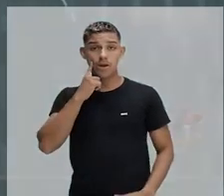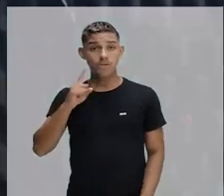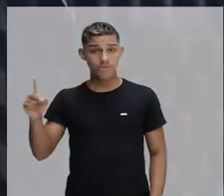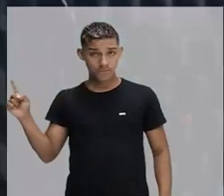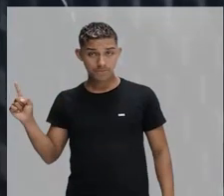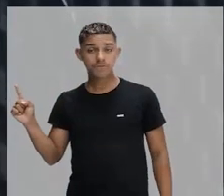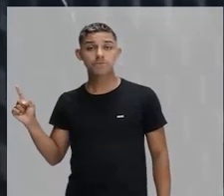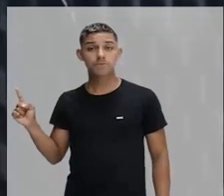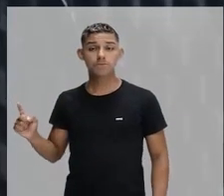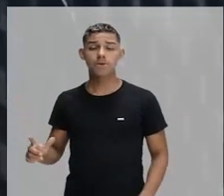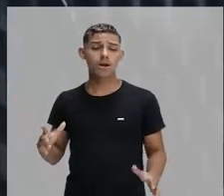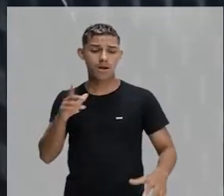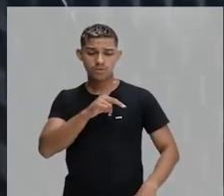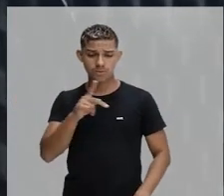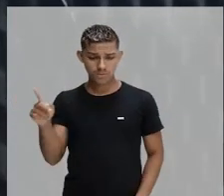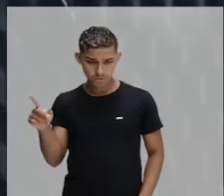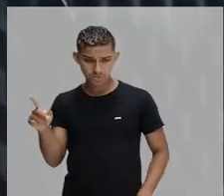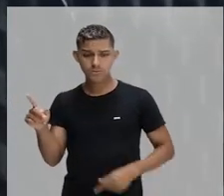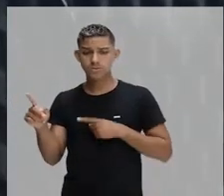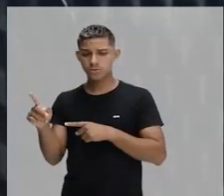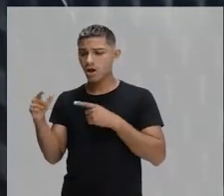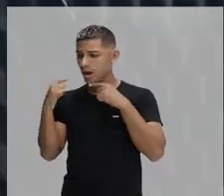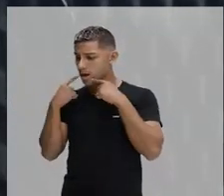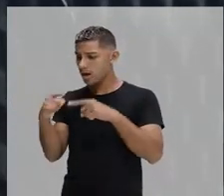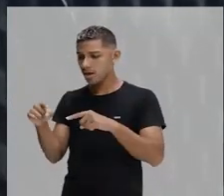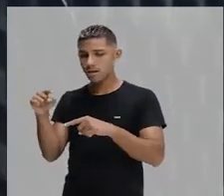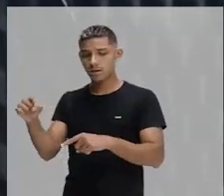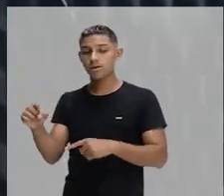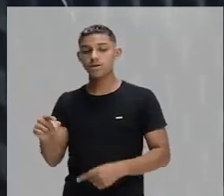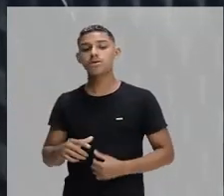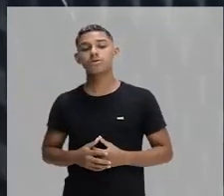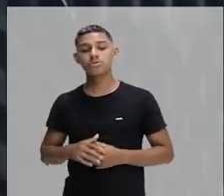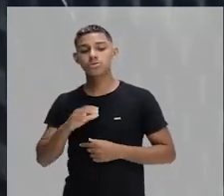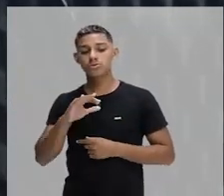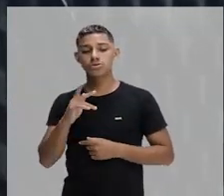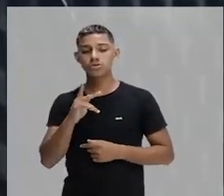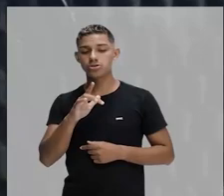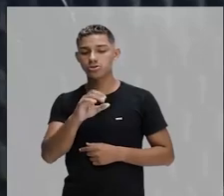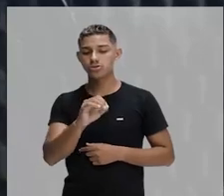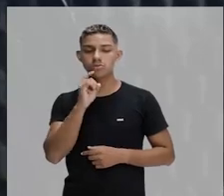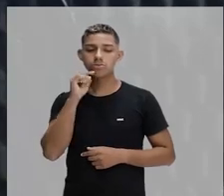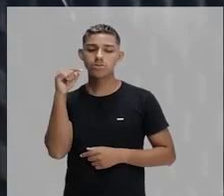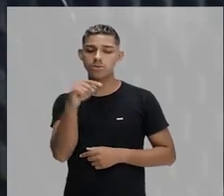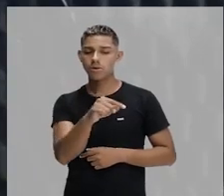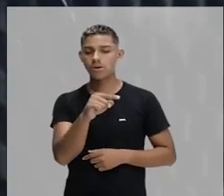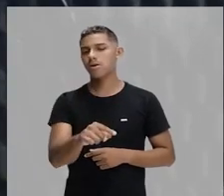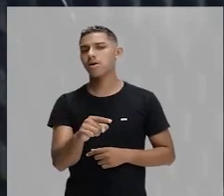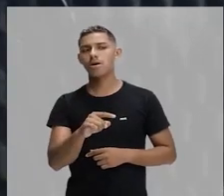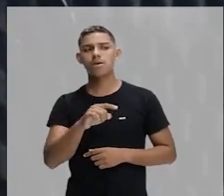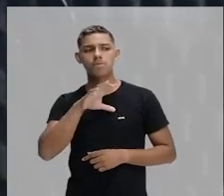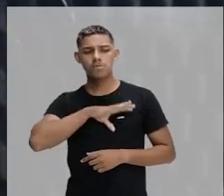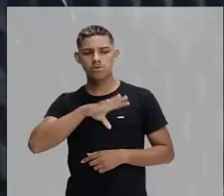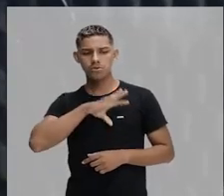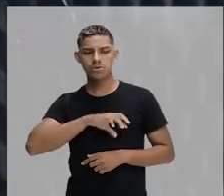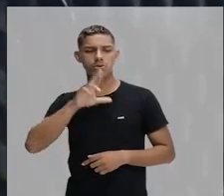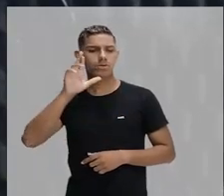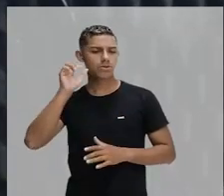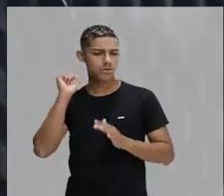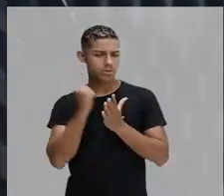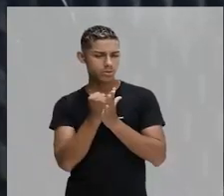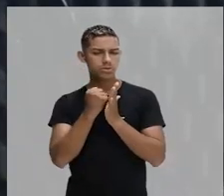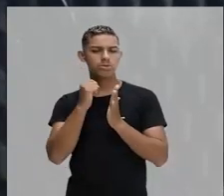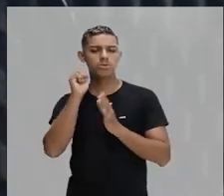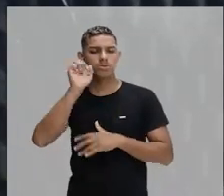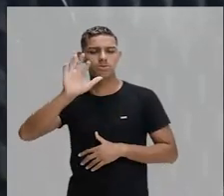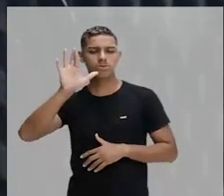a professora indaga o Chico Bento em relação ao português dele, que é bem marcado pelo regionalismo, que é bem